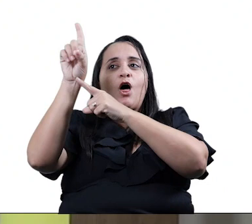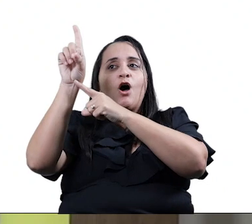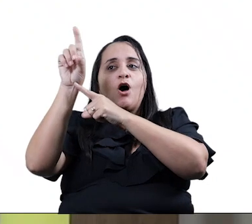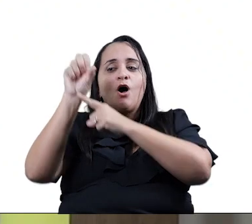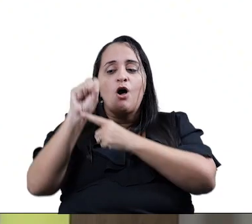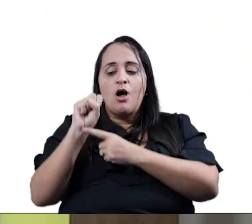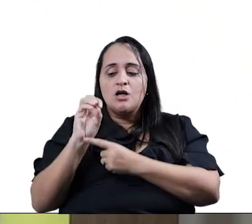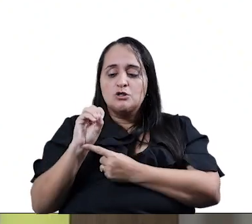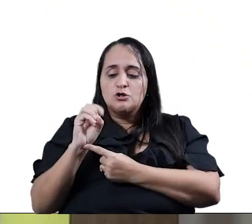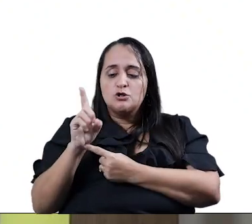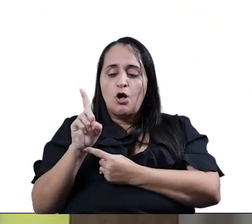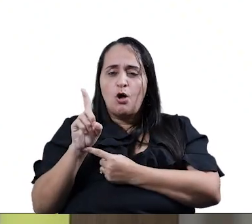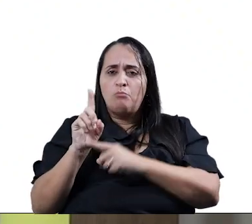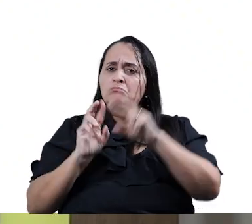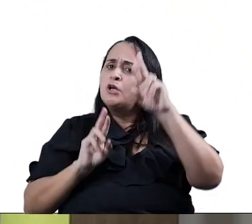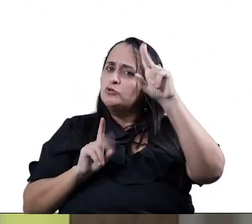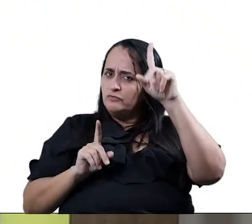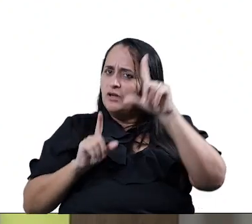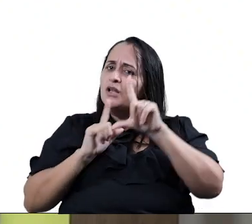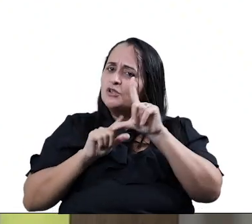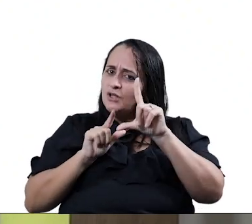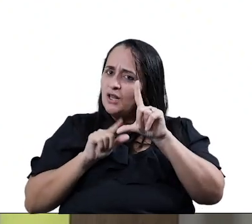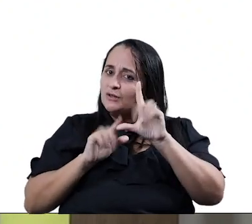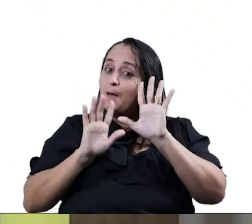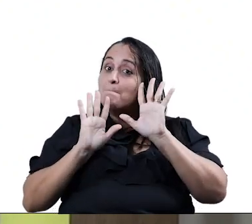Leó Sió